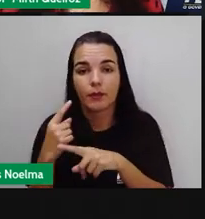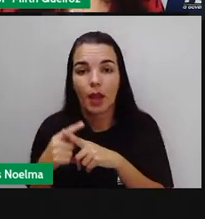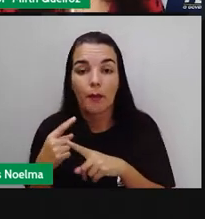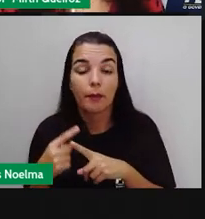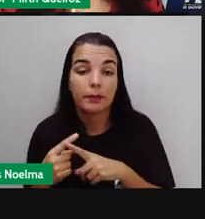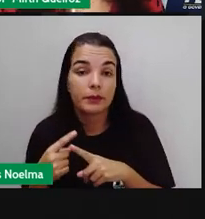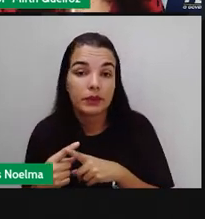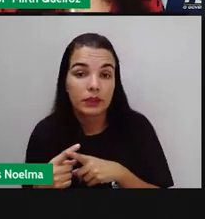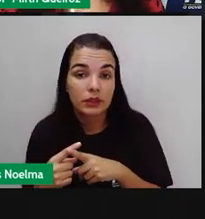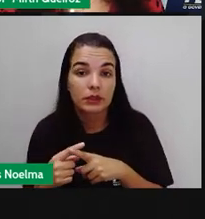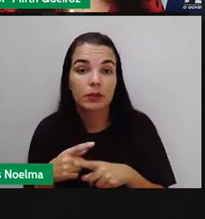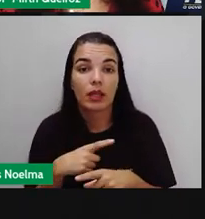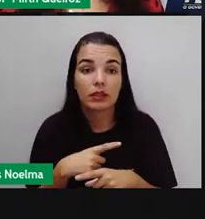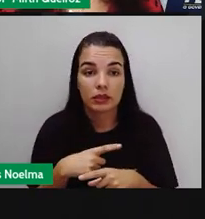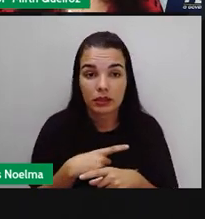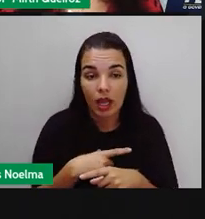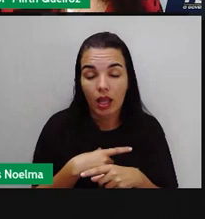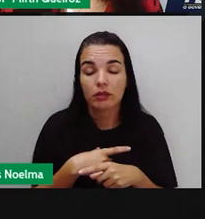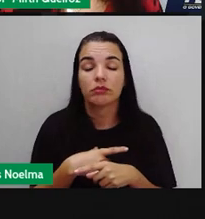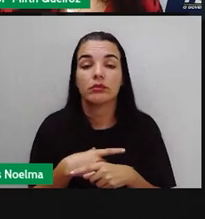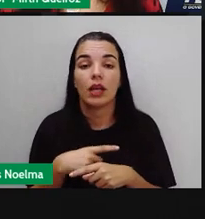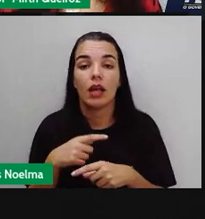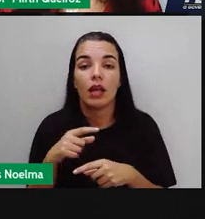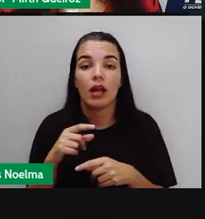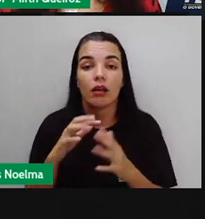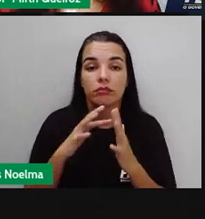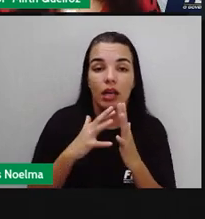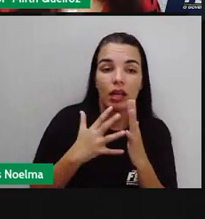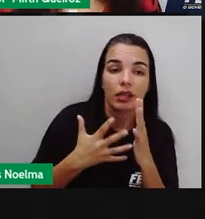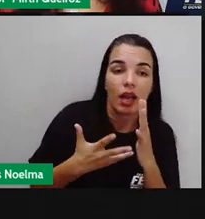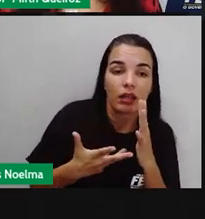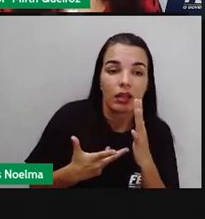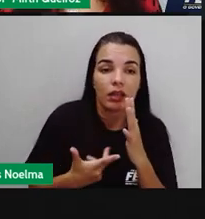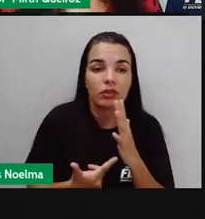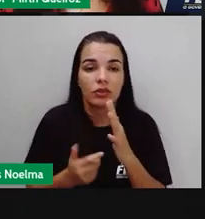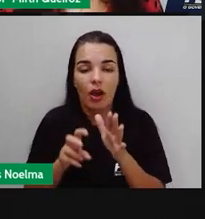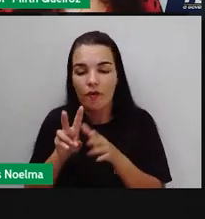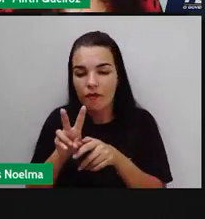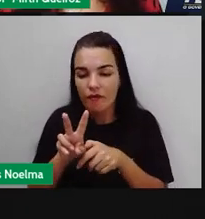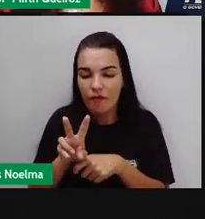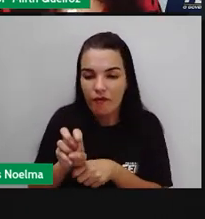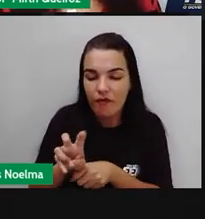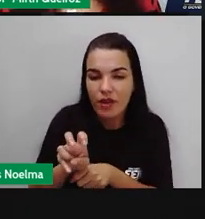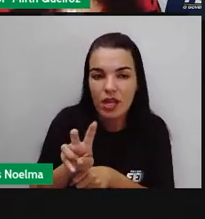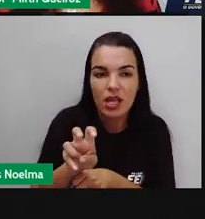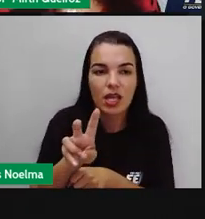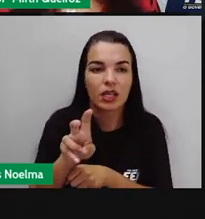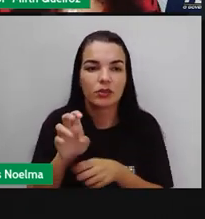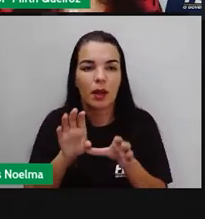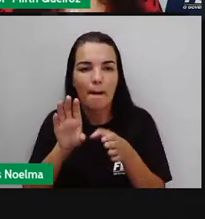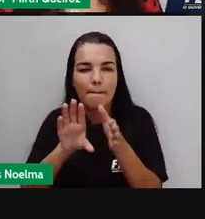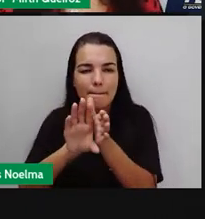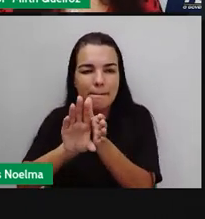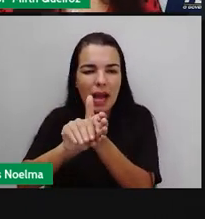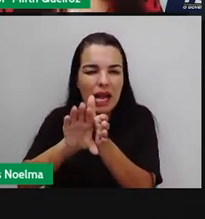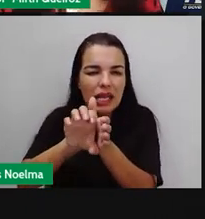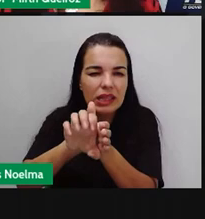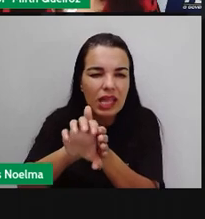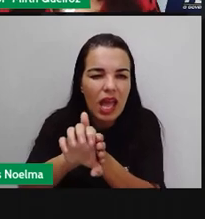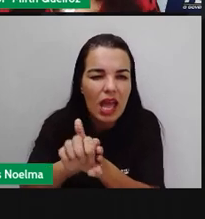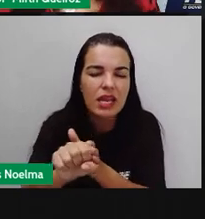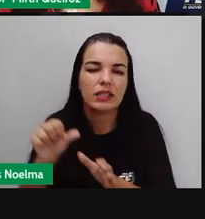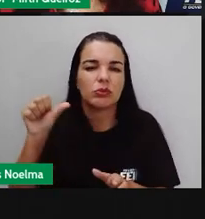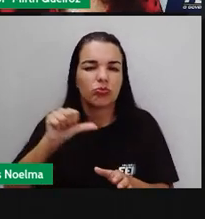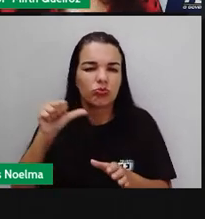portanto, né? Micro-organismos patogênicos. São casos de alguns vírus, vírus, né? Em si, bactérias, algumas bactérias,